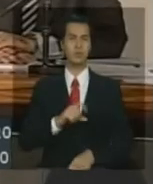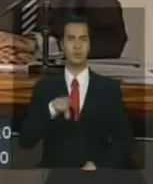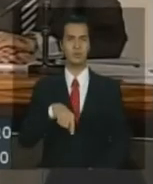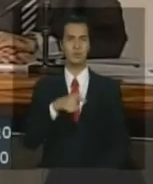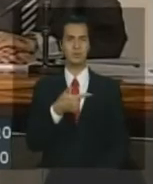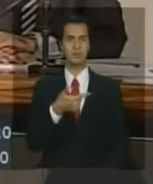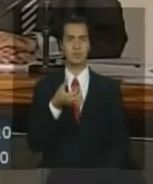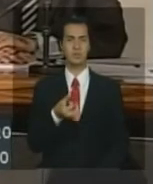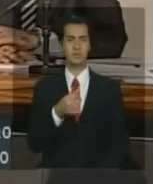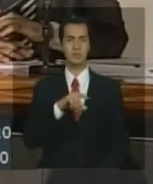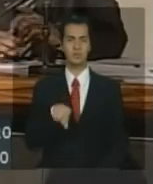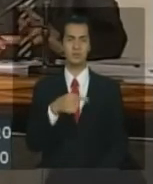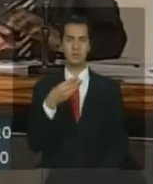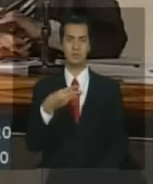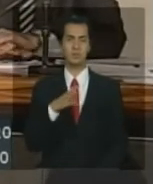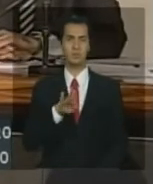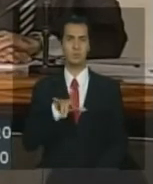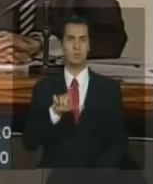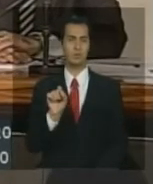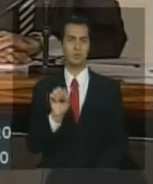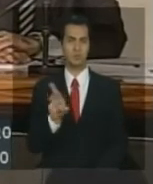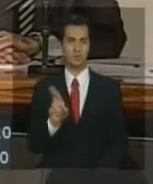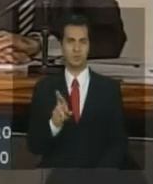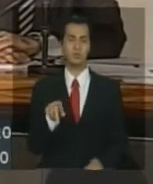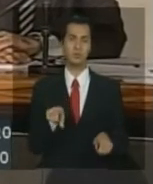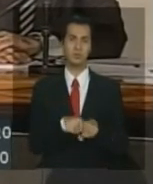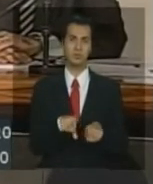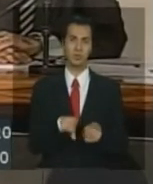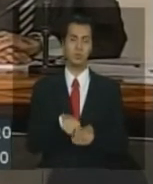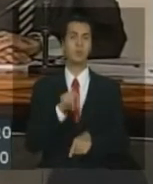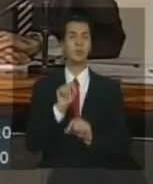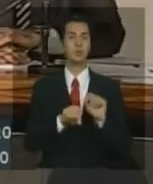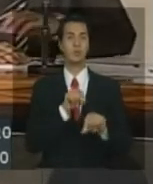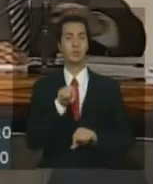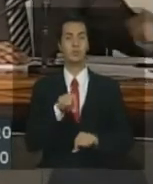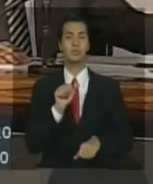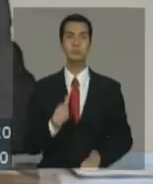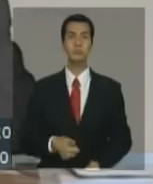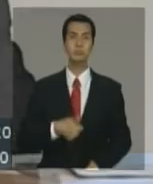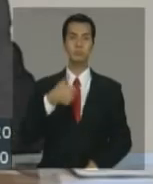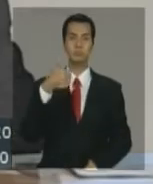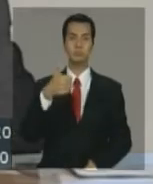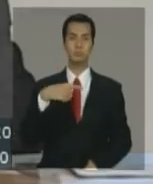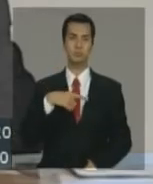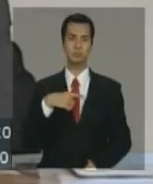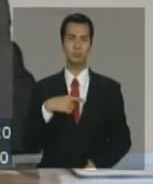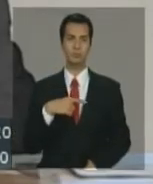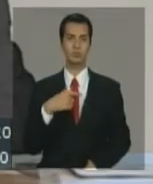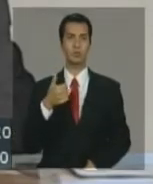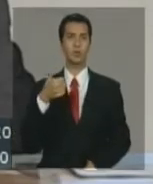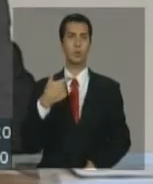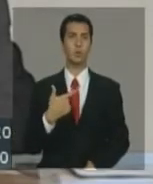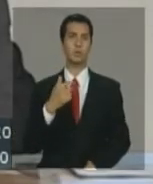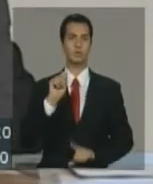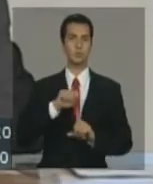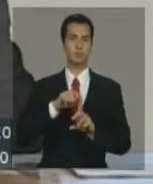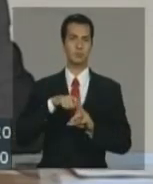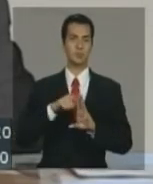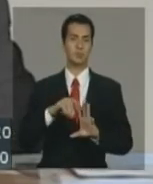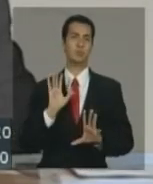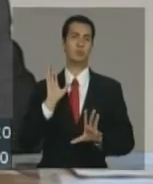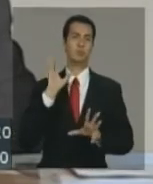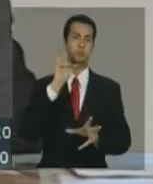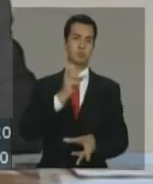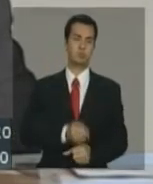,3 bilhões, e corresponde também ao melhor acumulado de 12 meses da história, ou